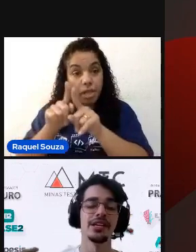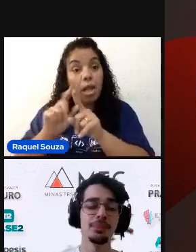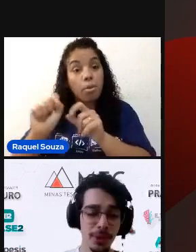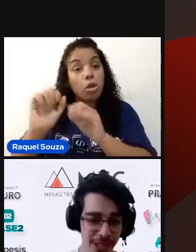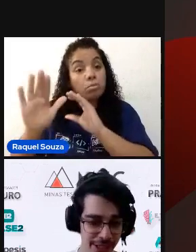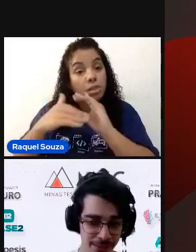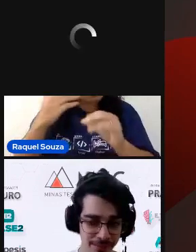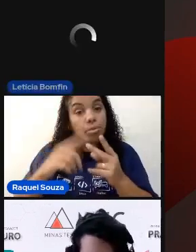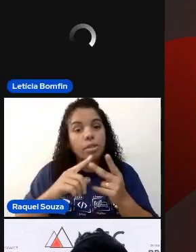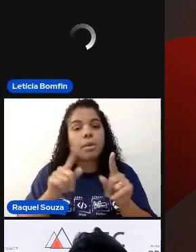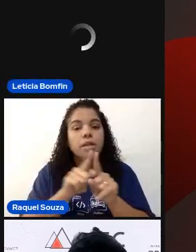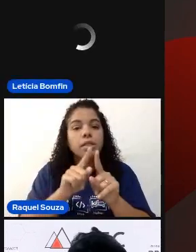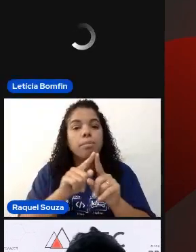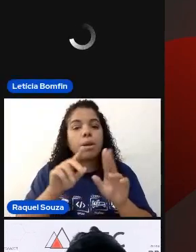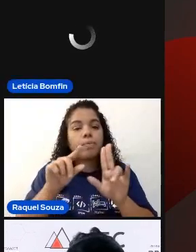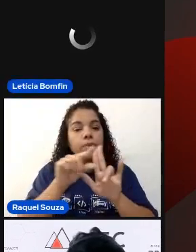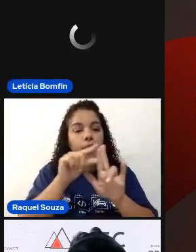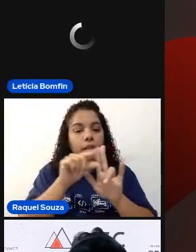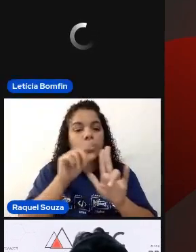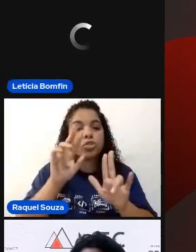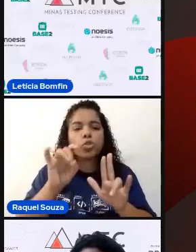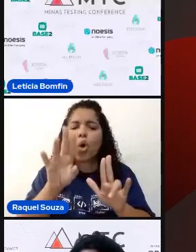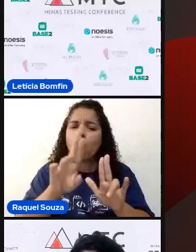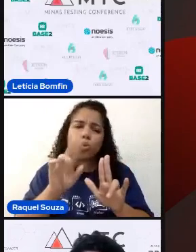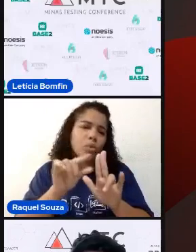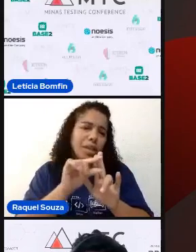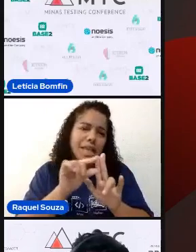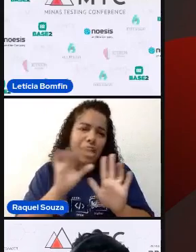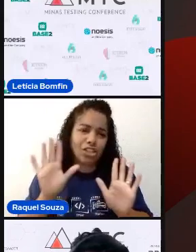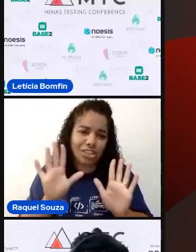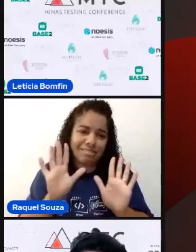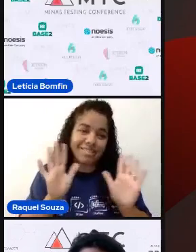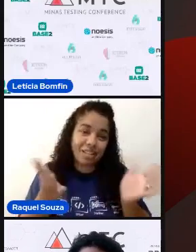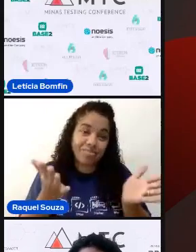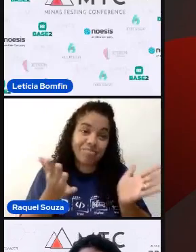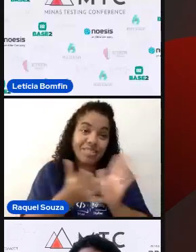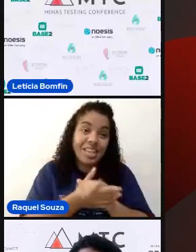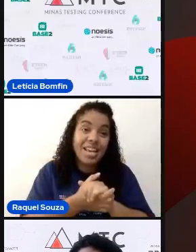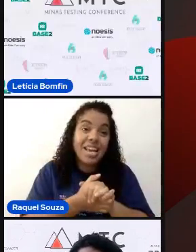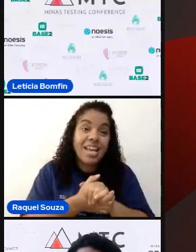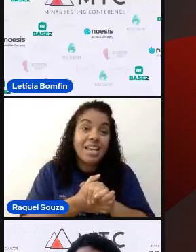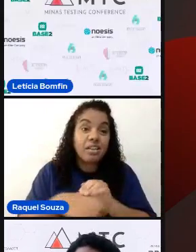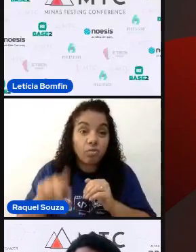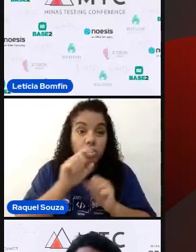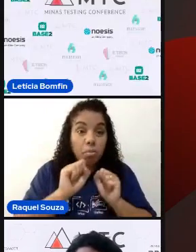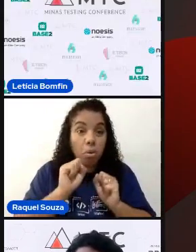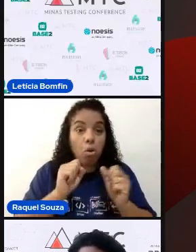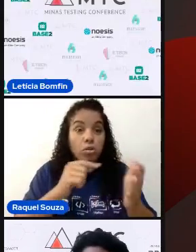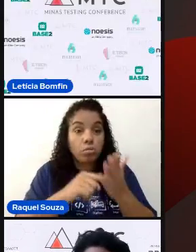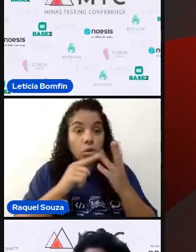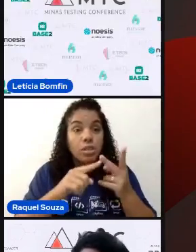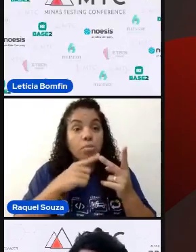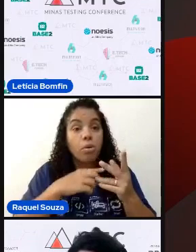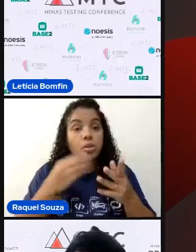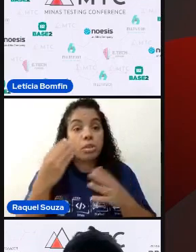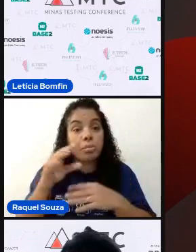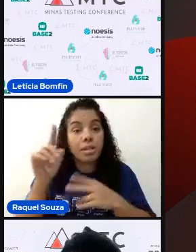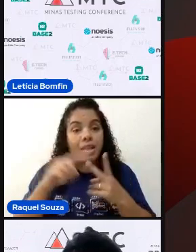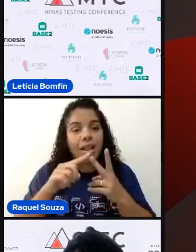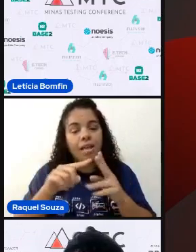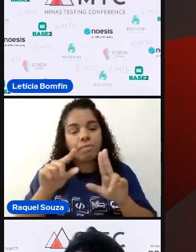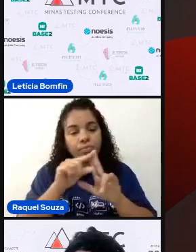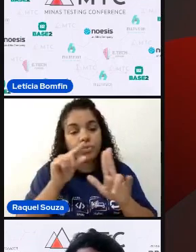e por LinkedIn. Eu só uso LinkedIn, então, gente, vocês podem mandar lá no LinkedIn. Eu